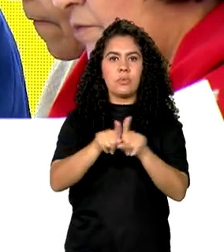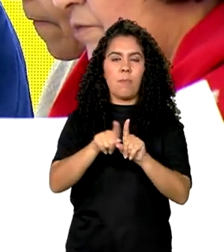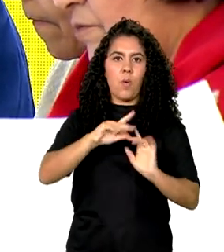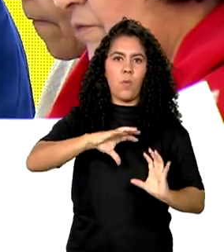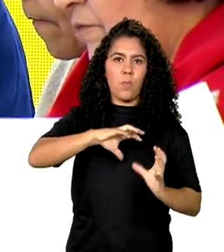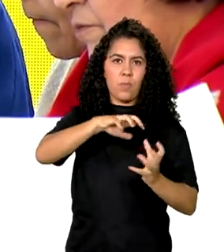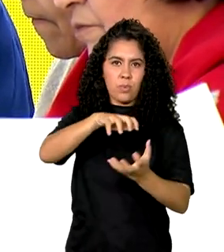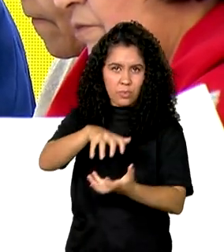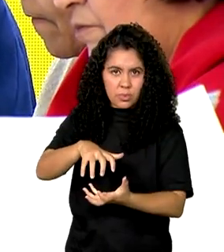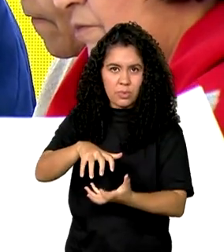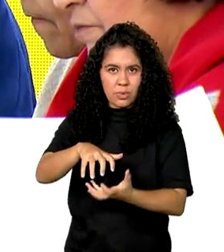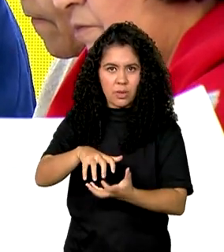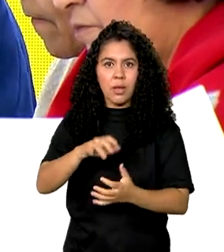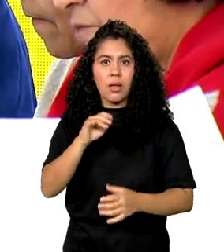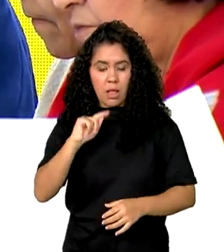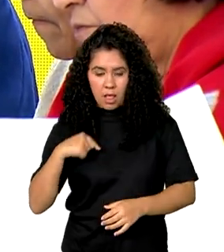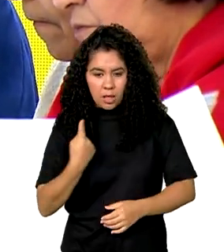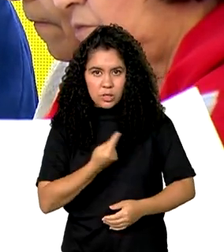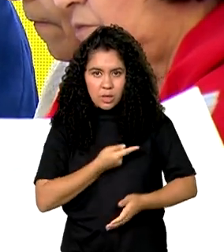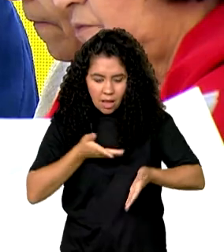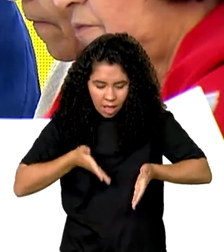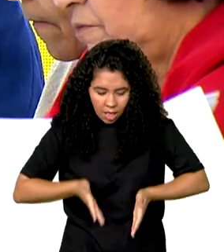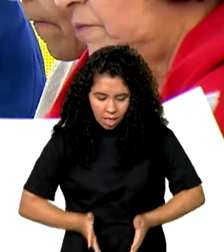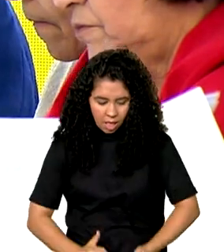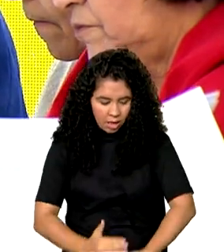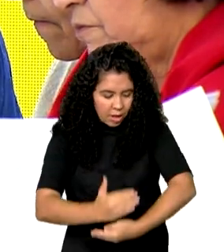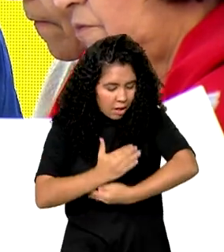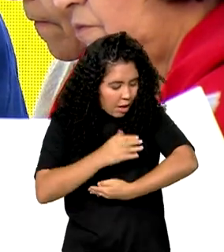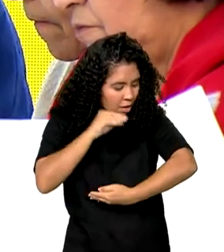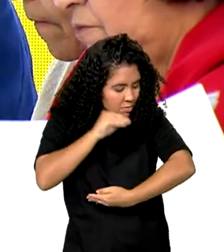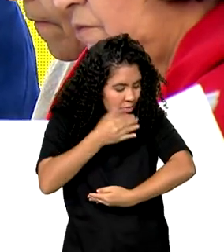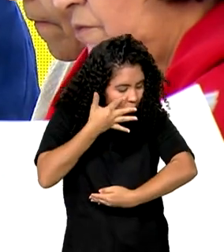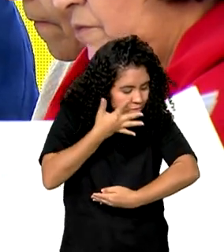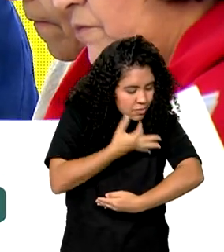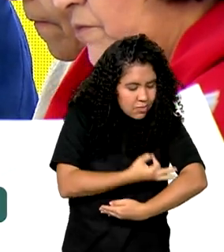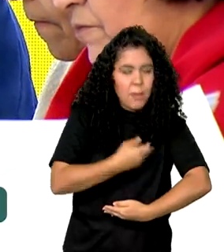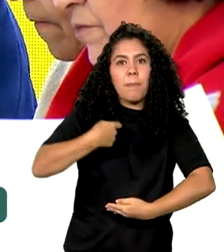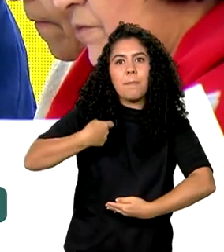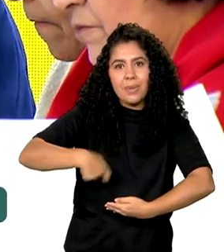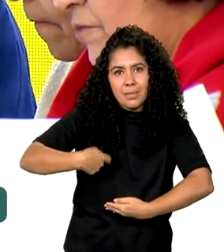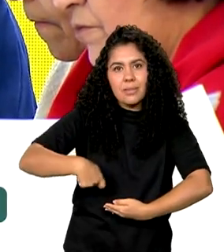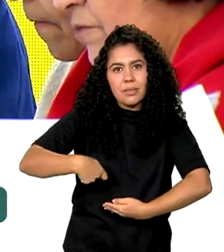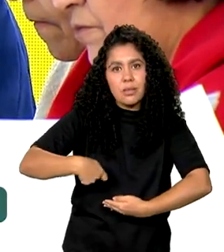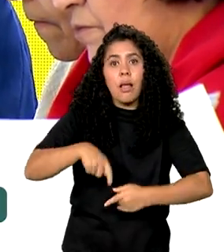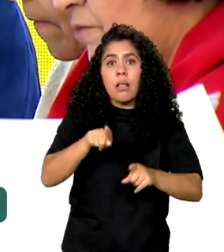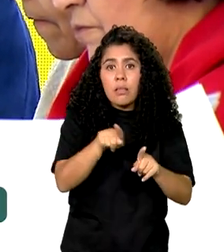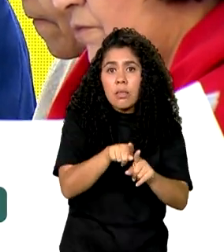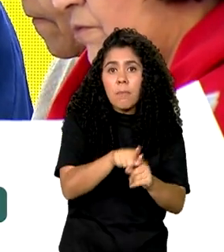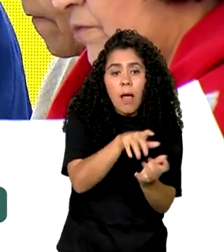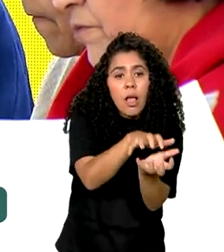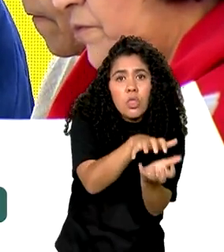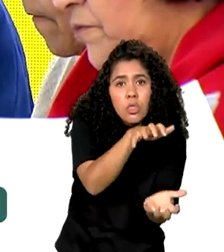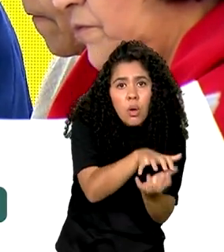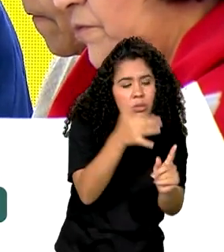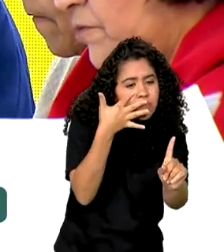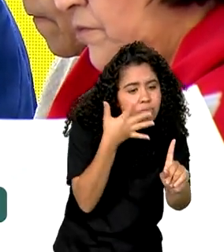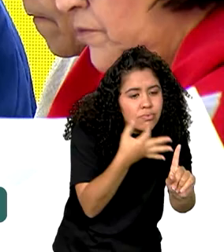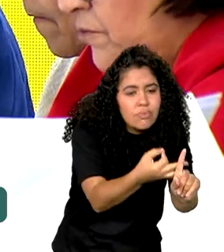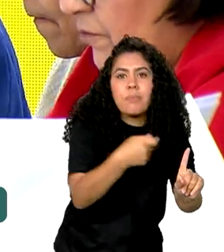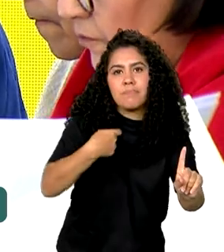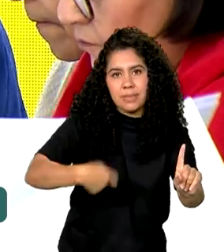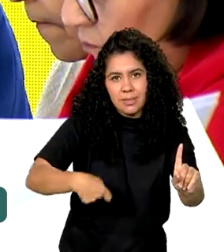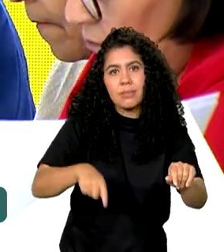Quando nascemos, precisamos de cuidados. Lá, com a idade avançada, precisamos de